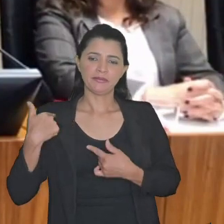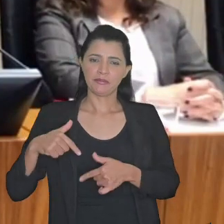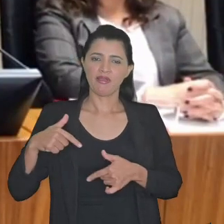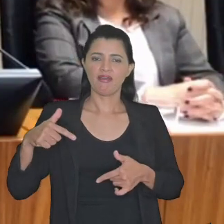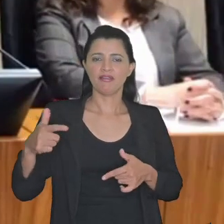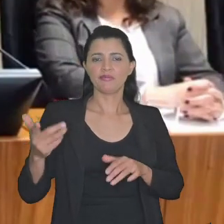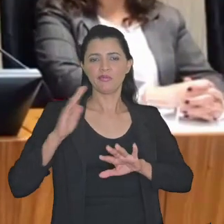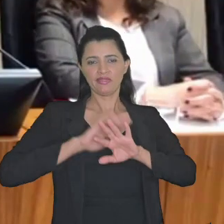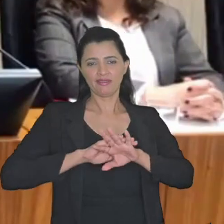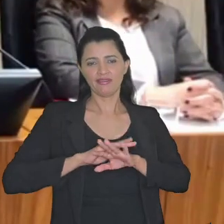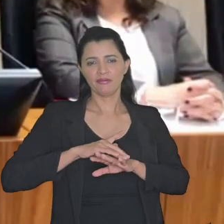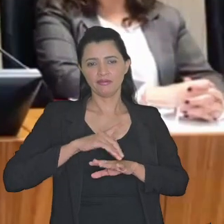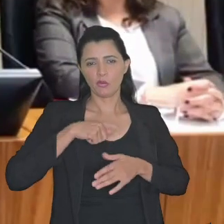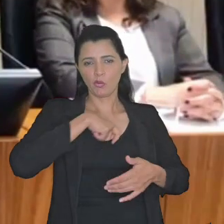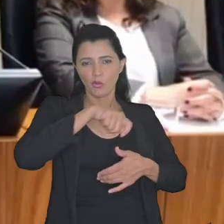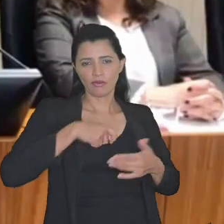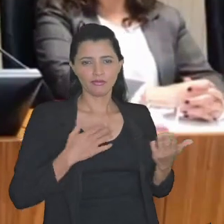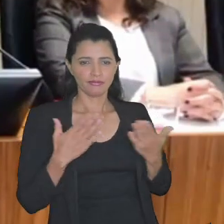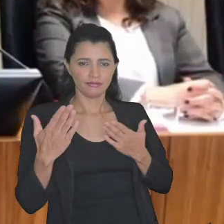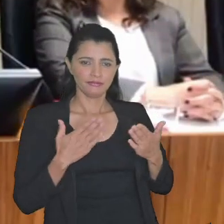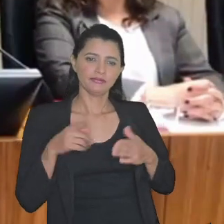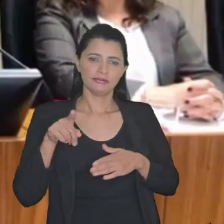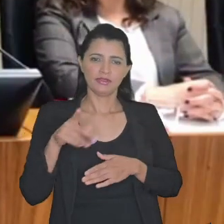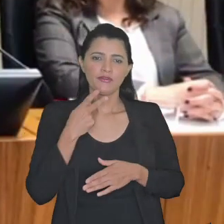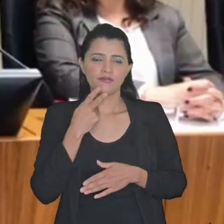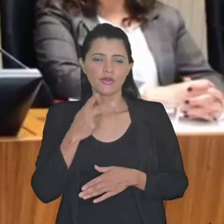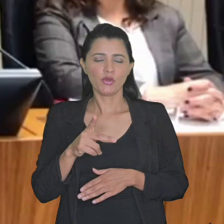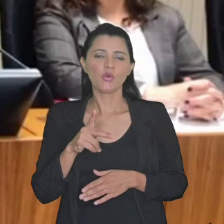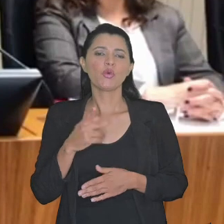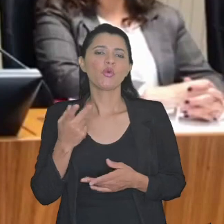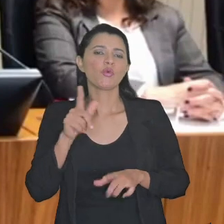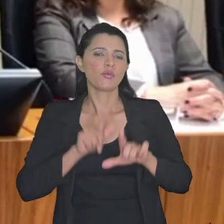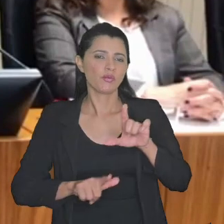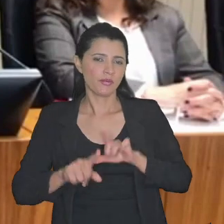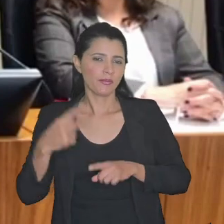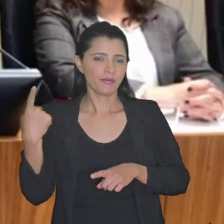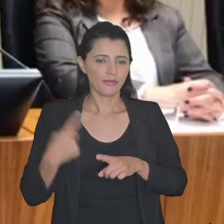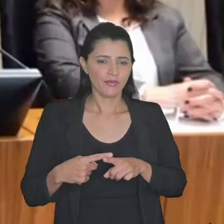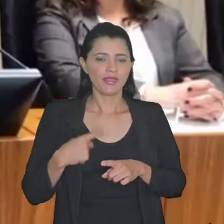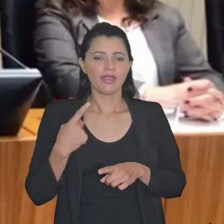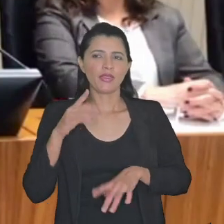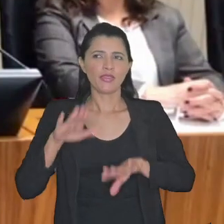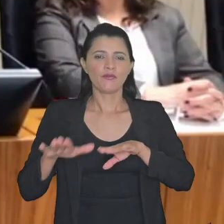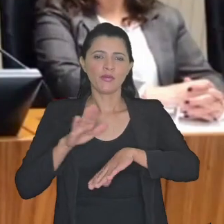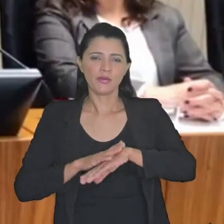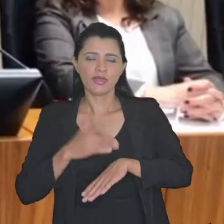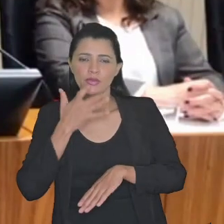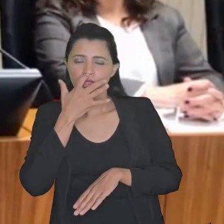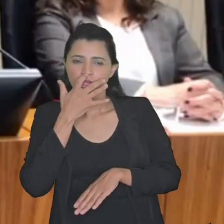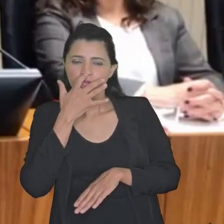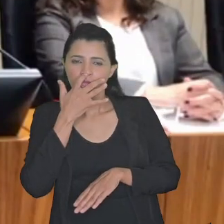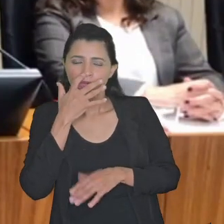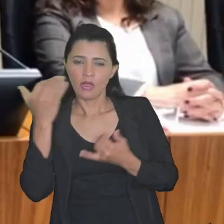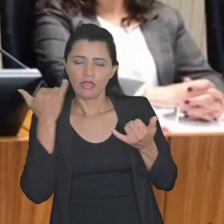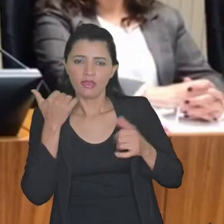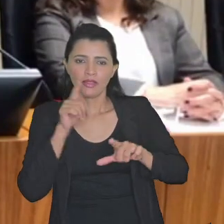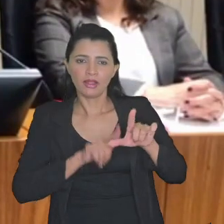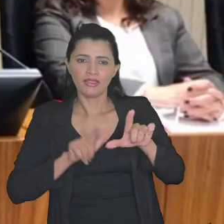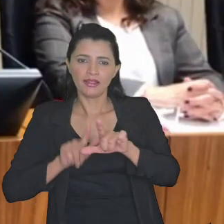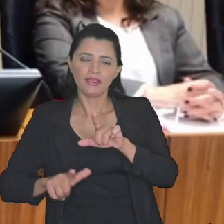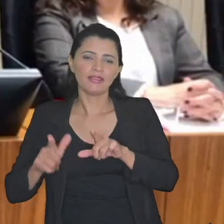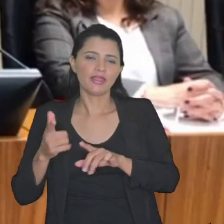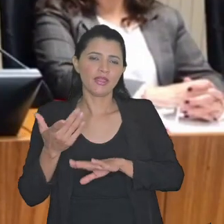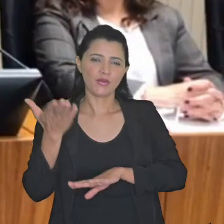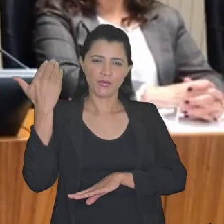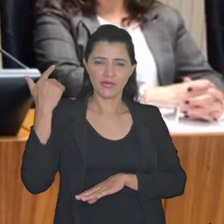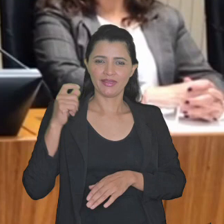cozinha é que ele falou desculpe a sigla é porque eu brinquei com ele uma hora que foi assim eu estou